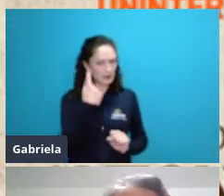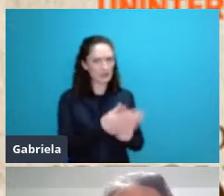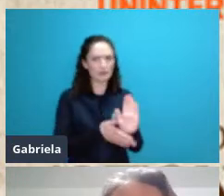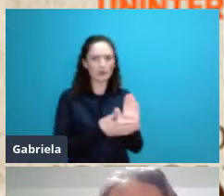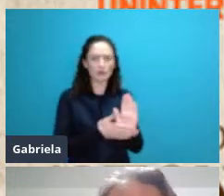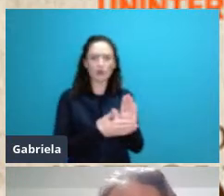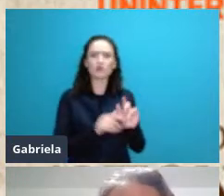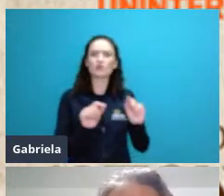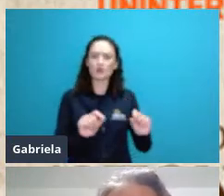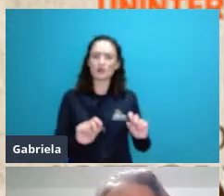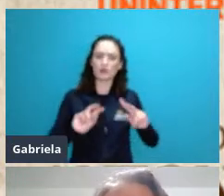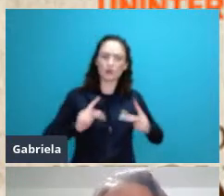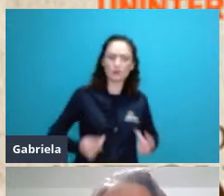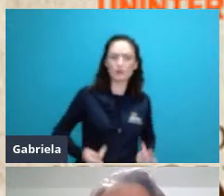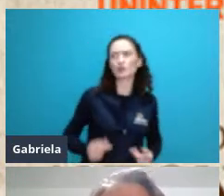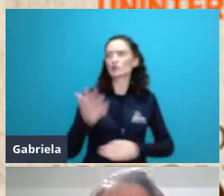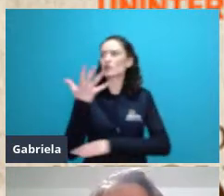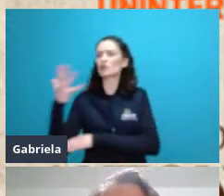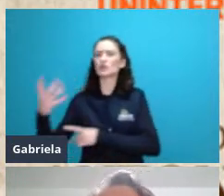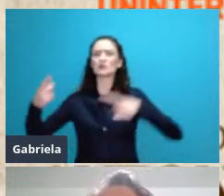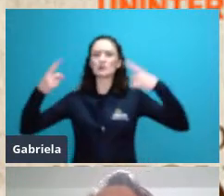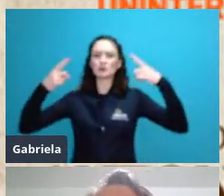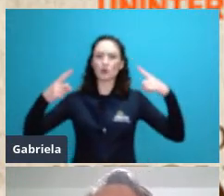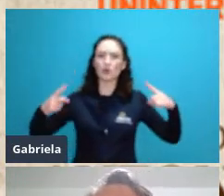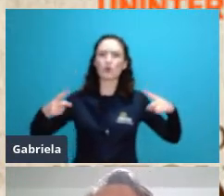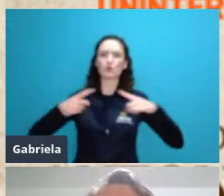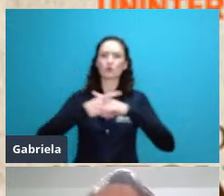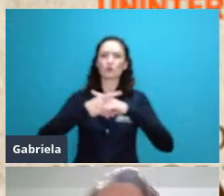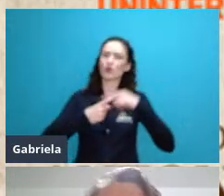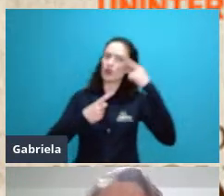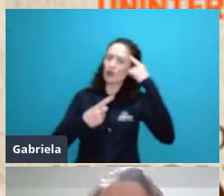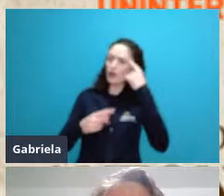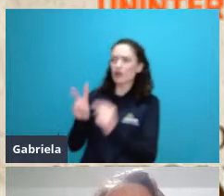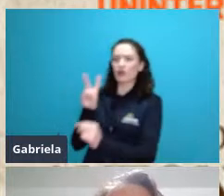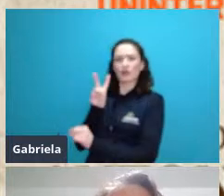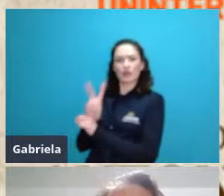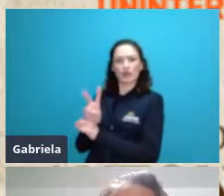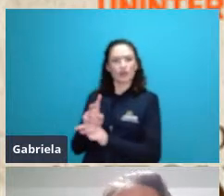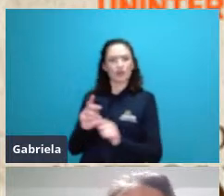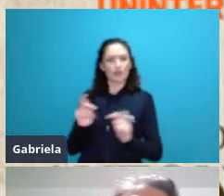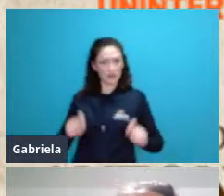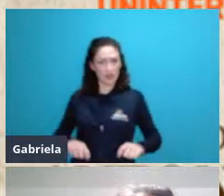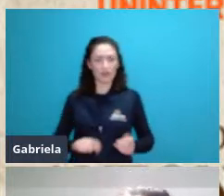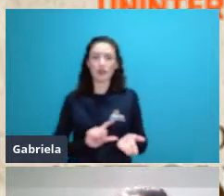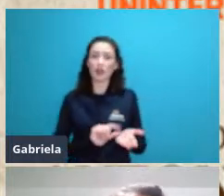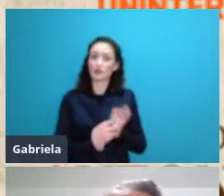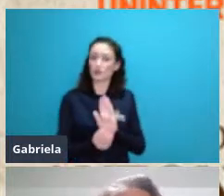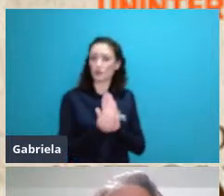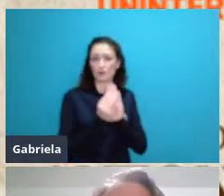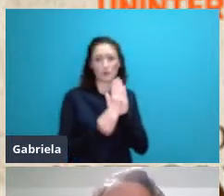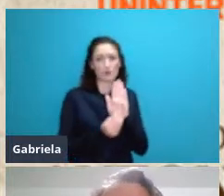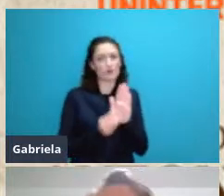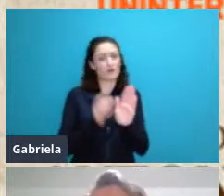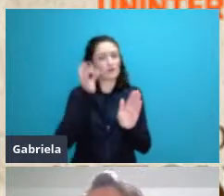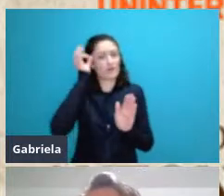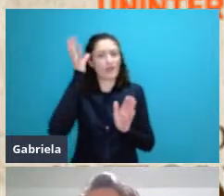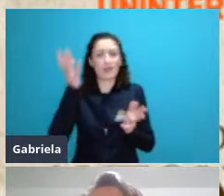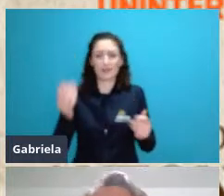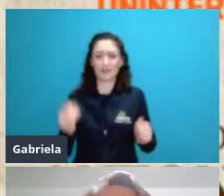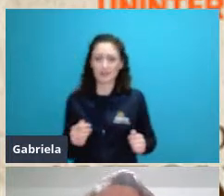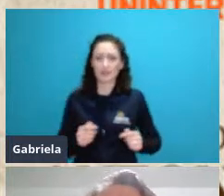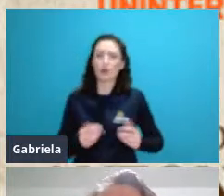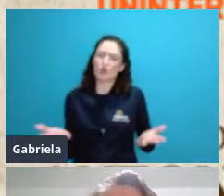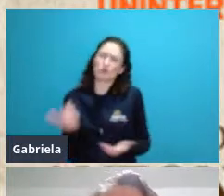será que existe esse conflito e ele propôs isso nesse artigo de uma forma bem simples na verdade que hoje é simples quando nós pensamos mas